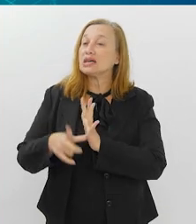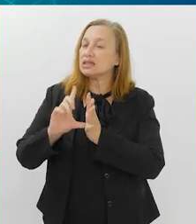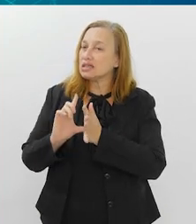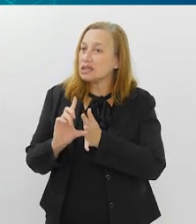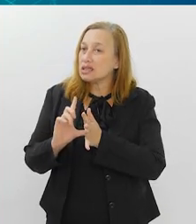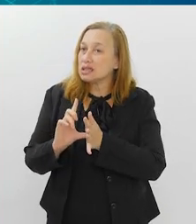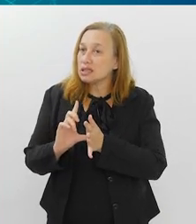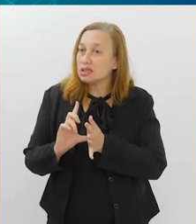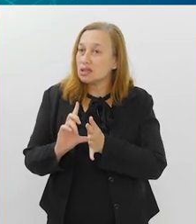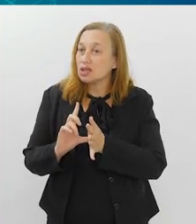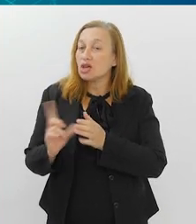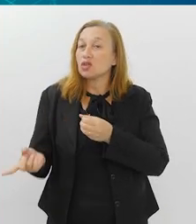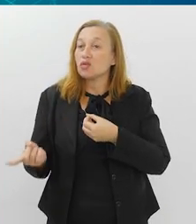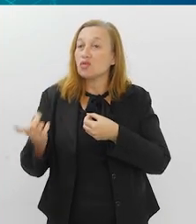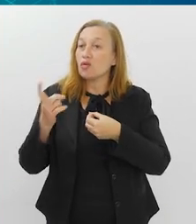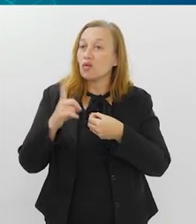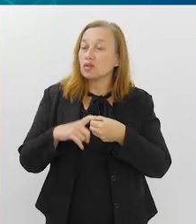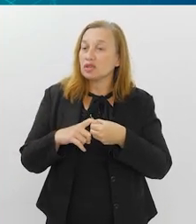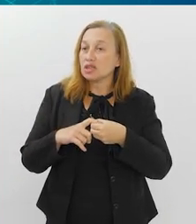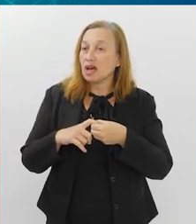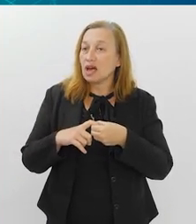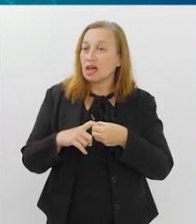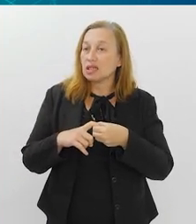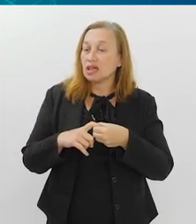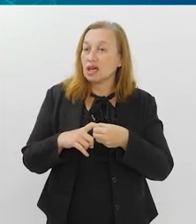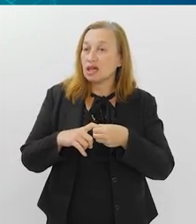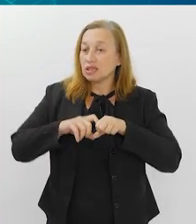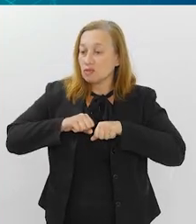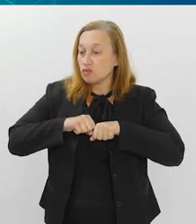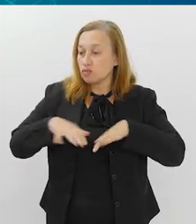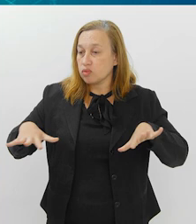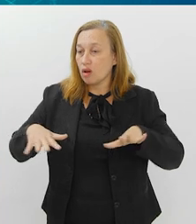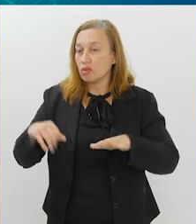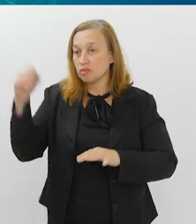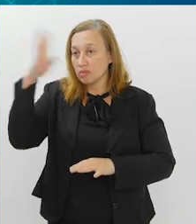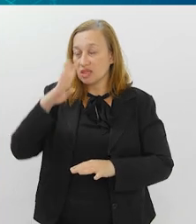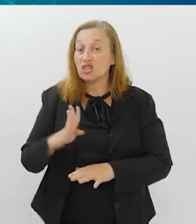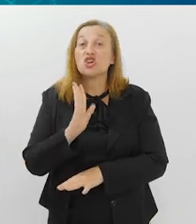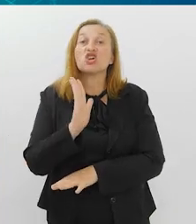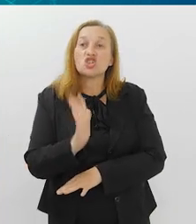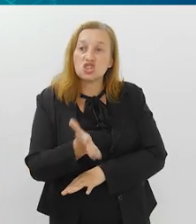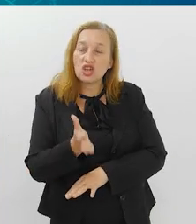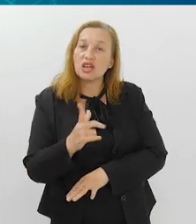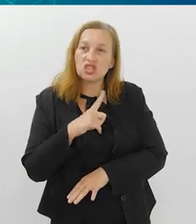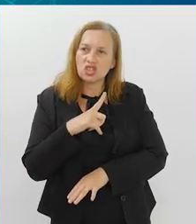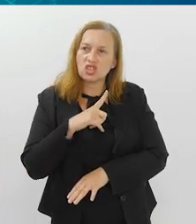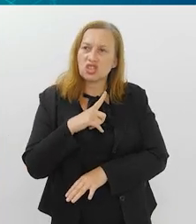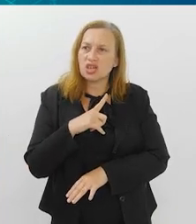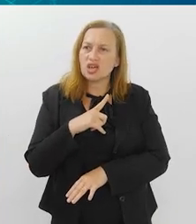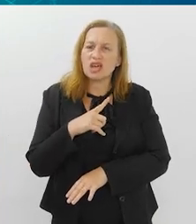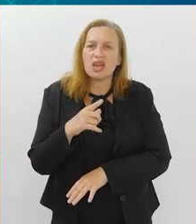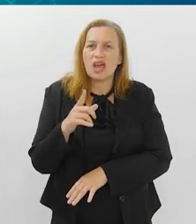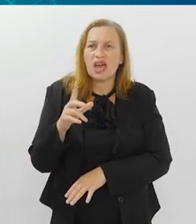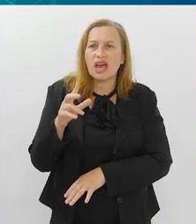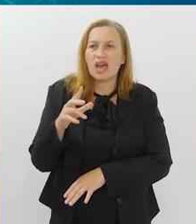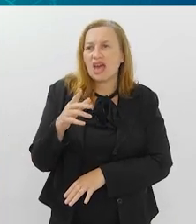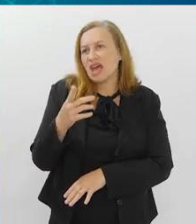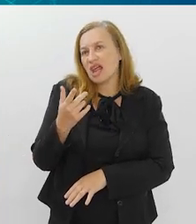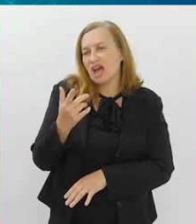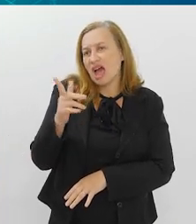da gente voltar a ter surtos no Brasil, a gente já tinha, não era raro,